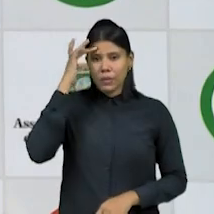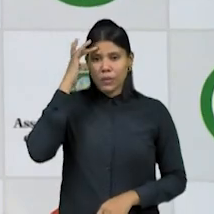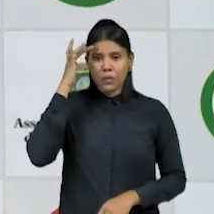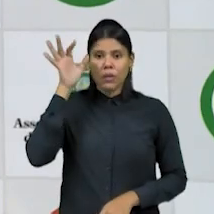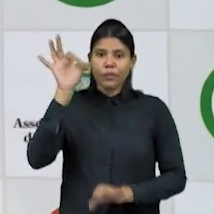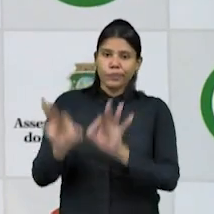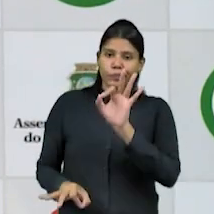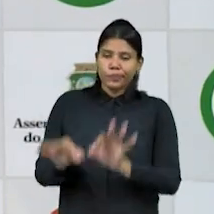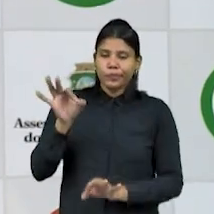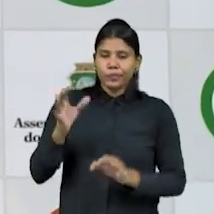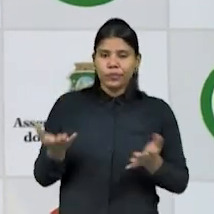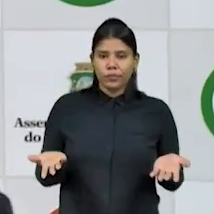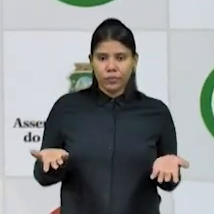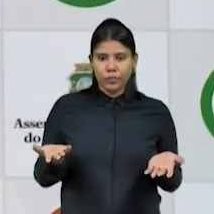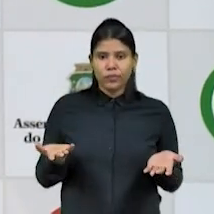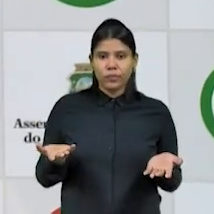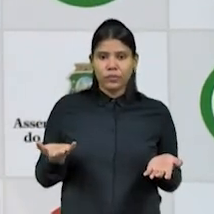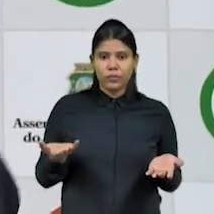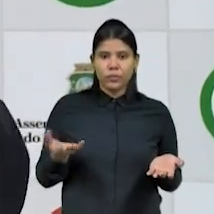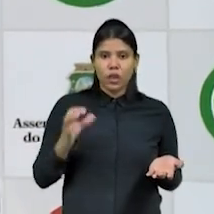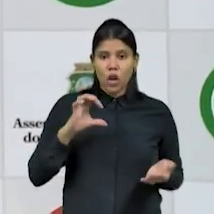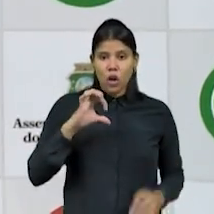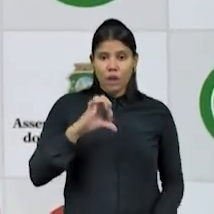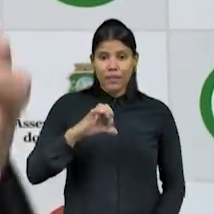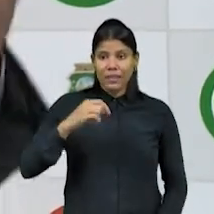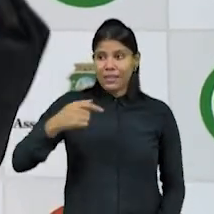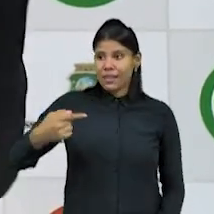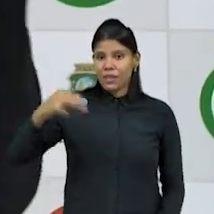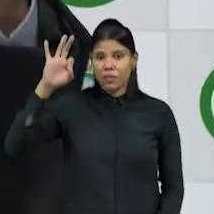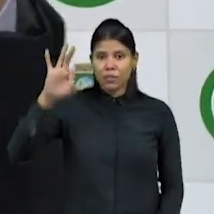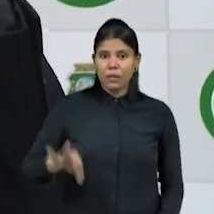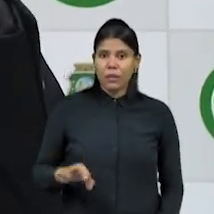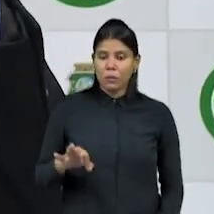Então isso é assim, isso é indignante.